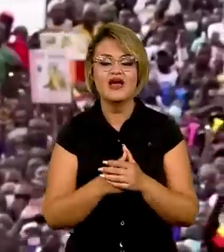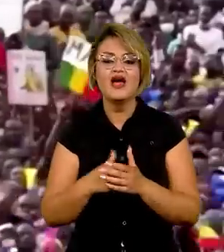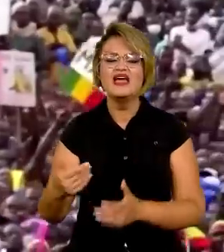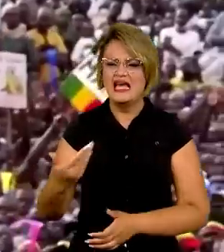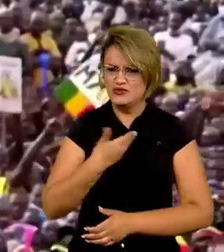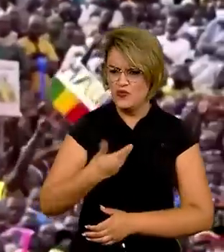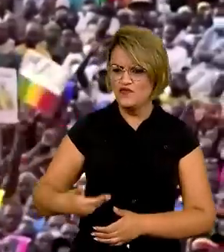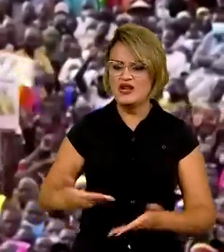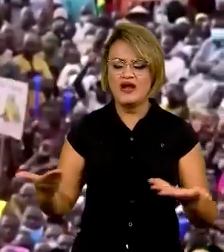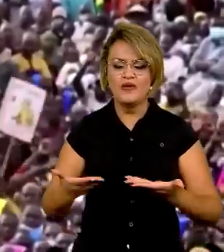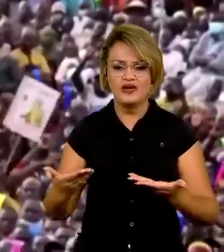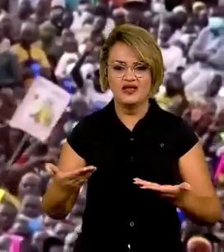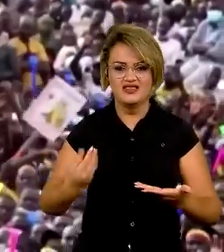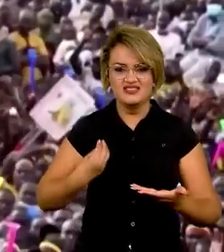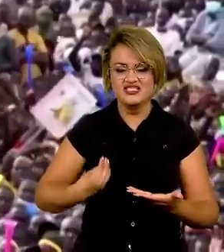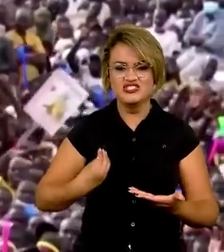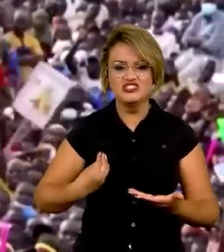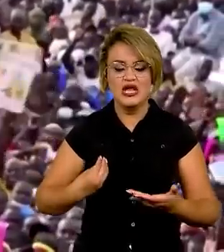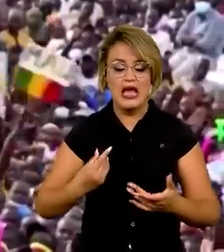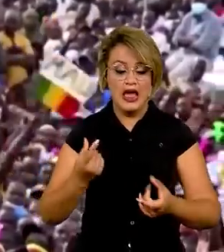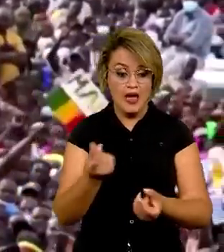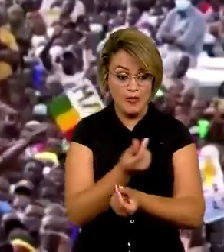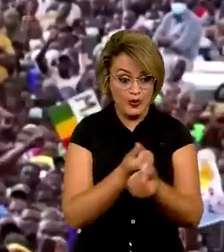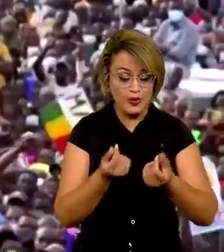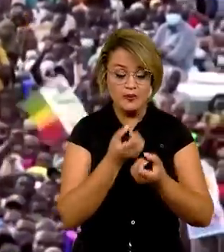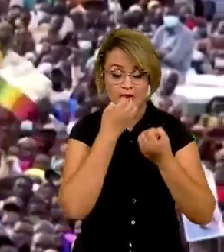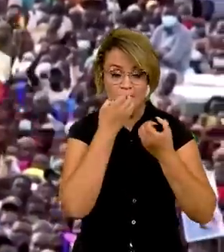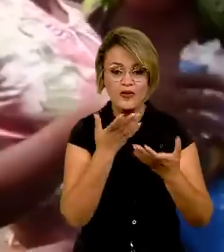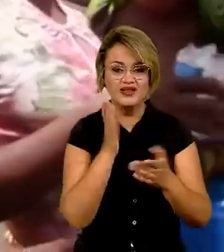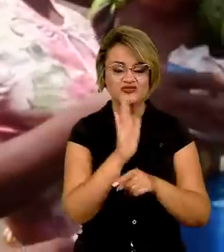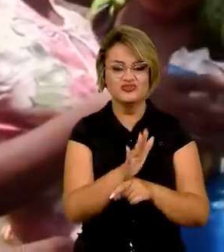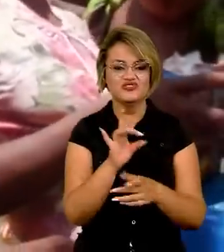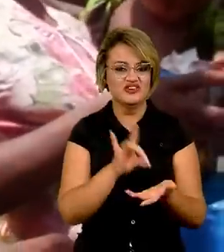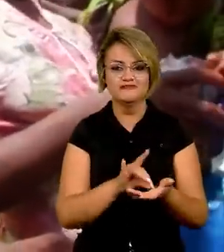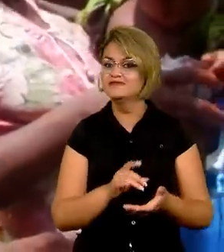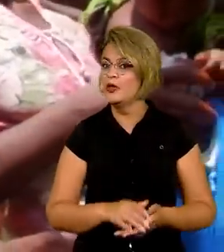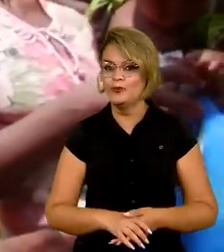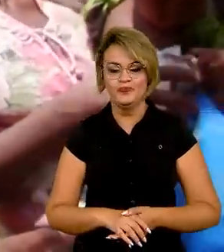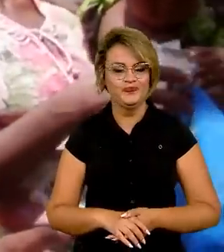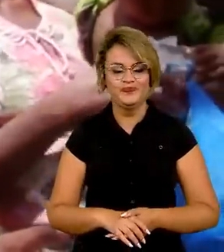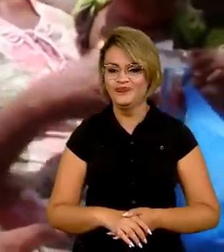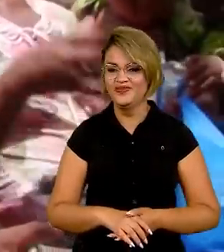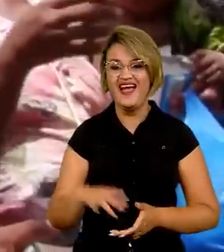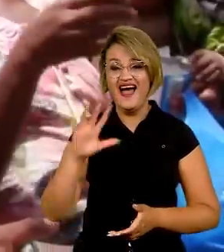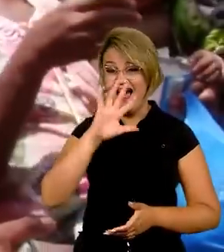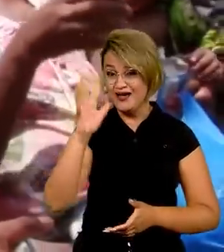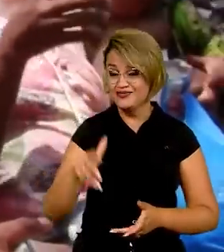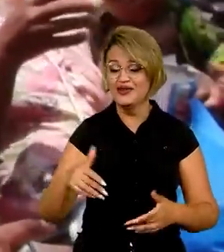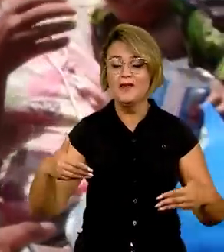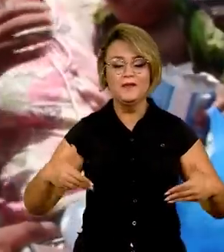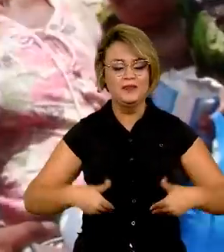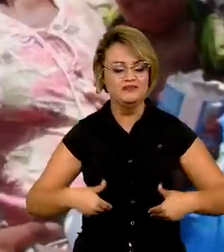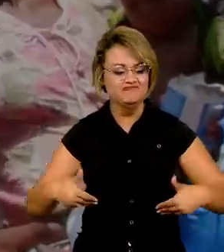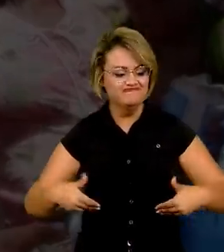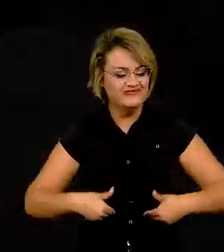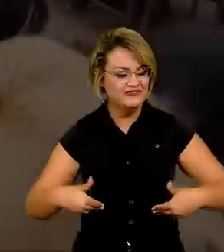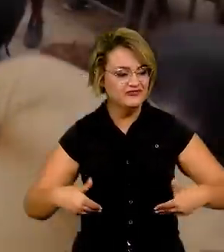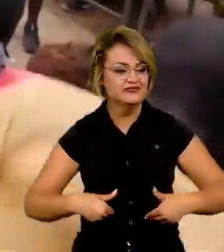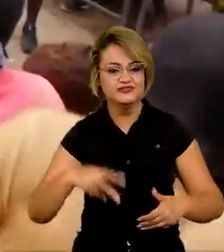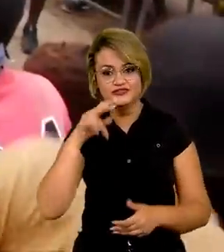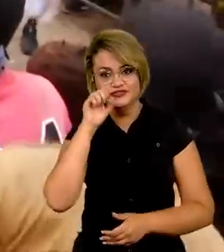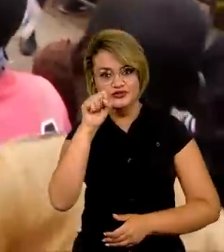governos que não criam economias capazes de entregar o mínimo. A África é o continente onde a fome dói mais.